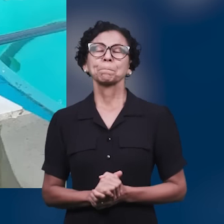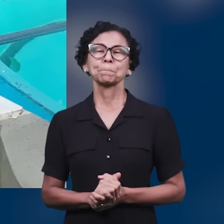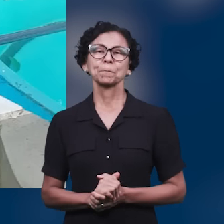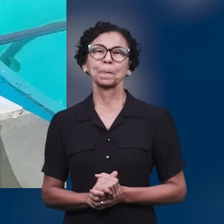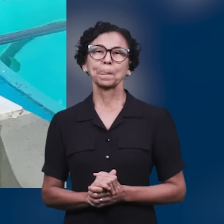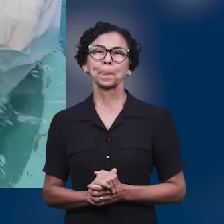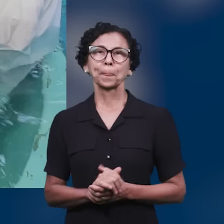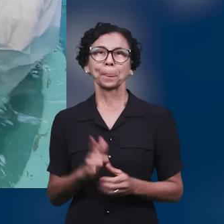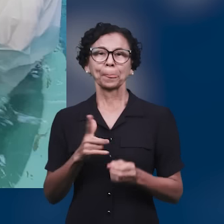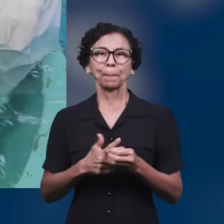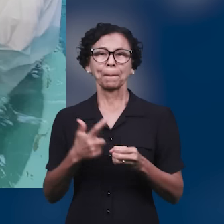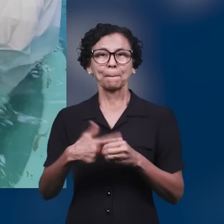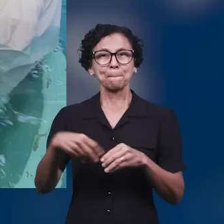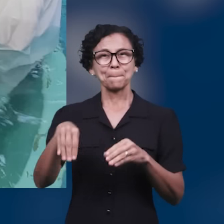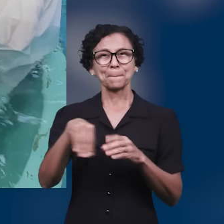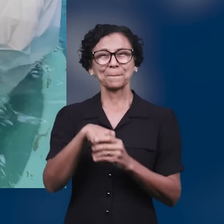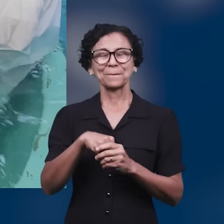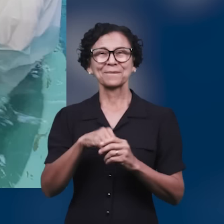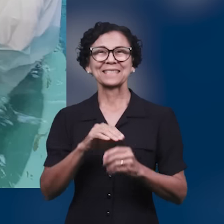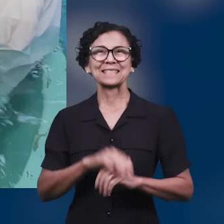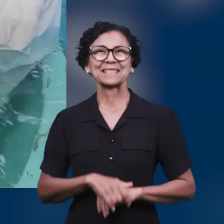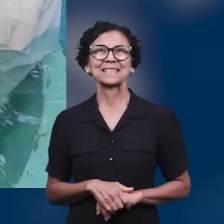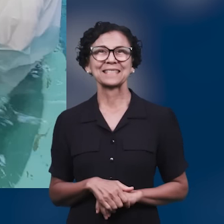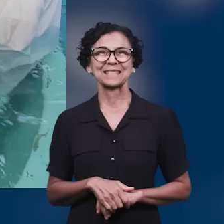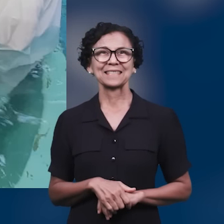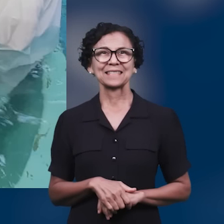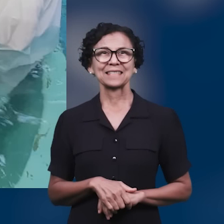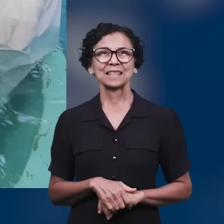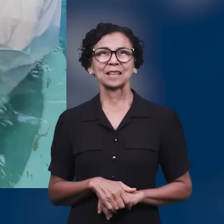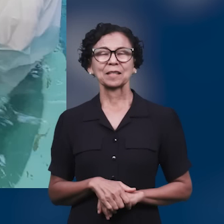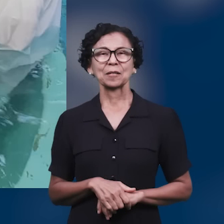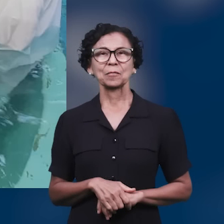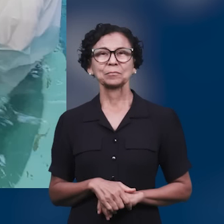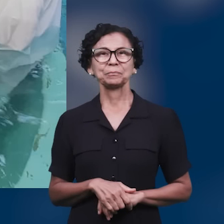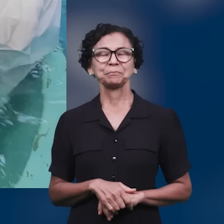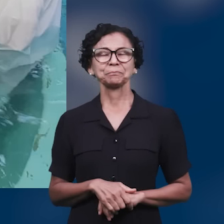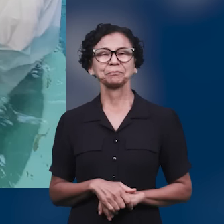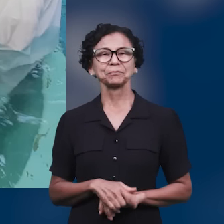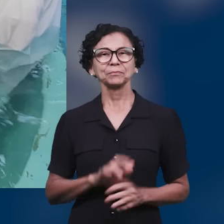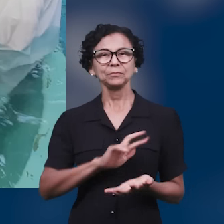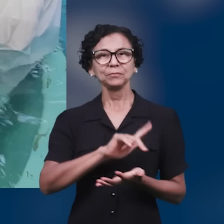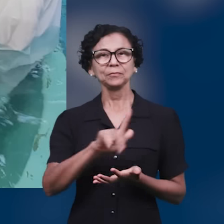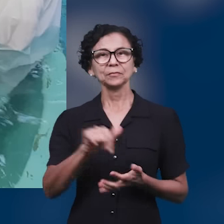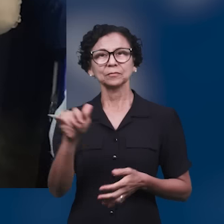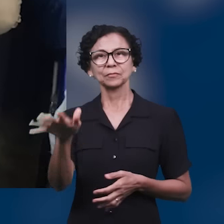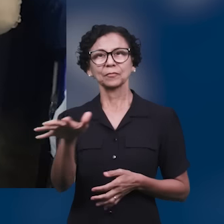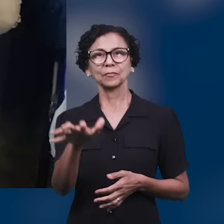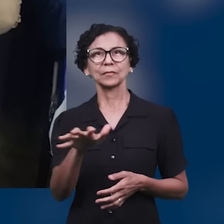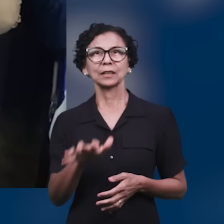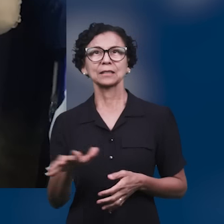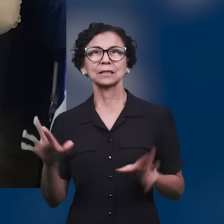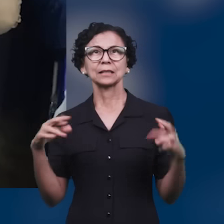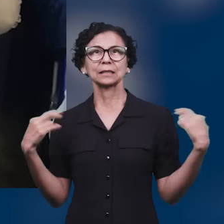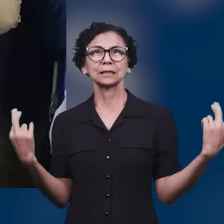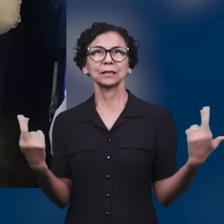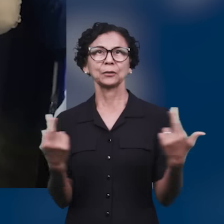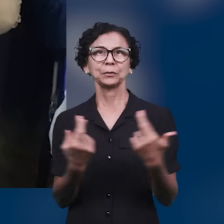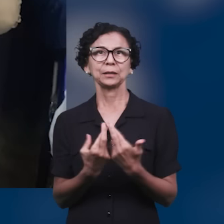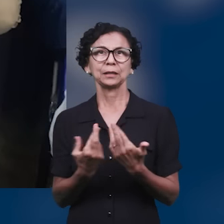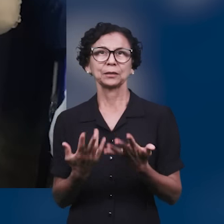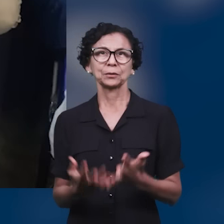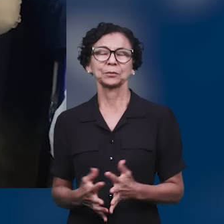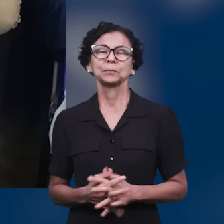Ibirité, Minas Gerais, com as igrejas, das áreas Sol Nascente, Jaçanã, Ibirité e